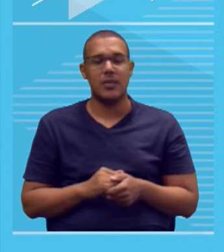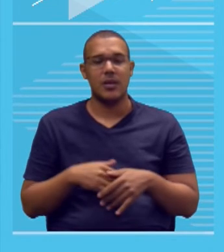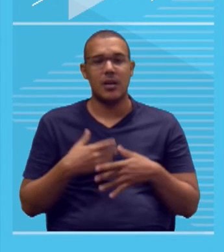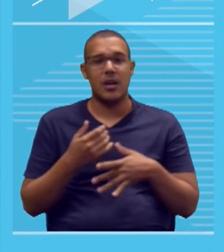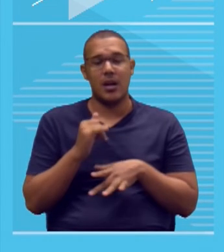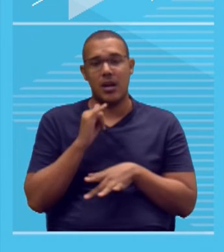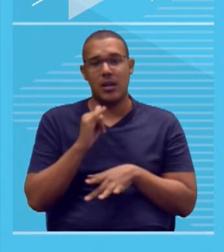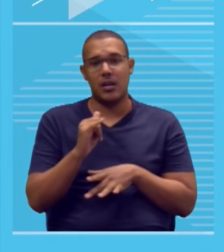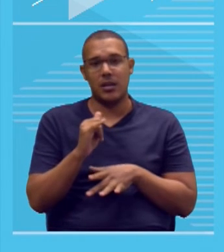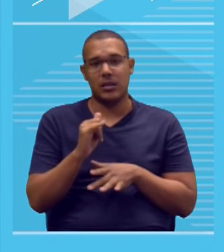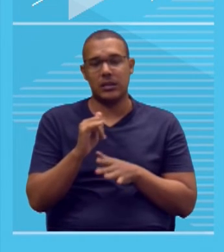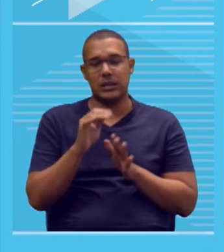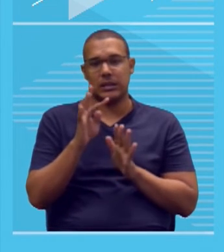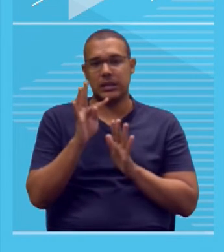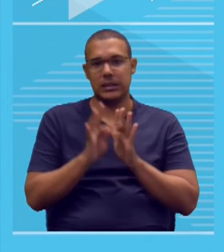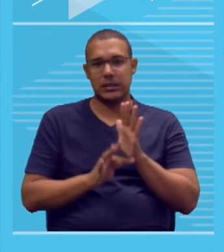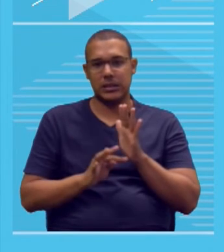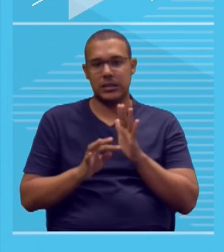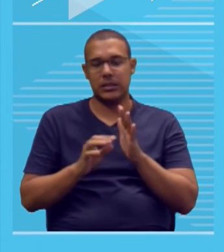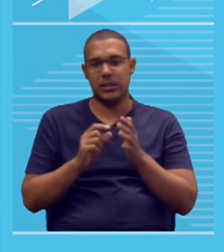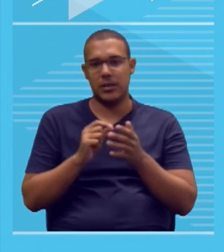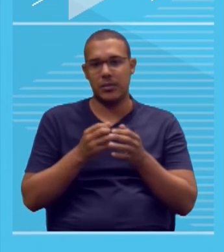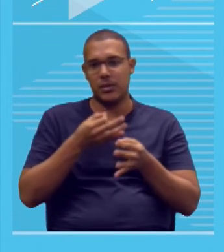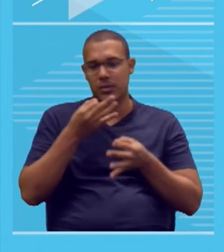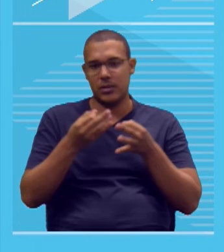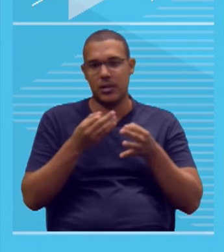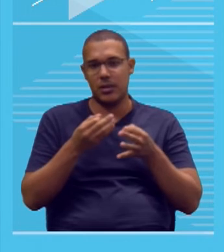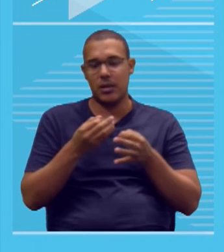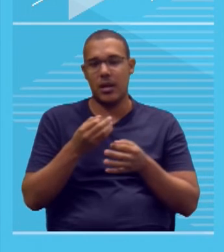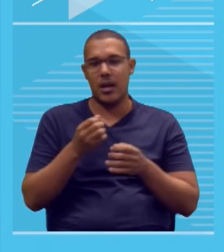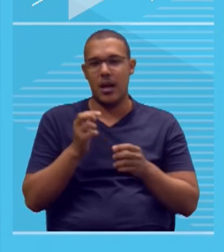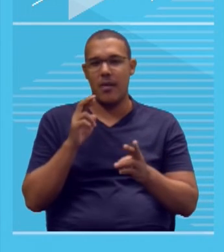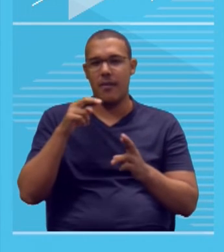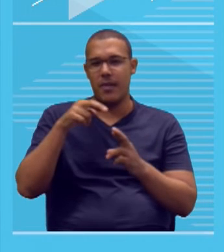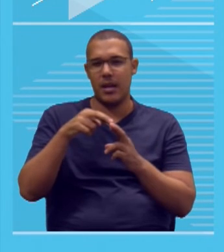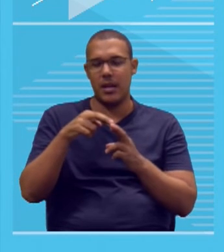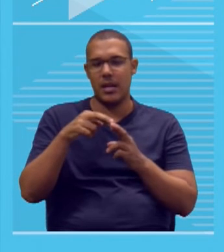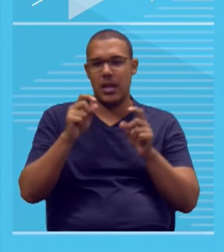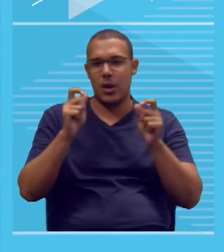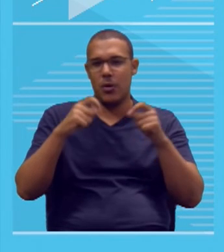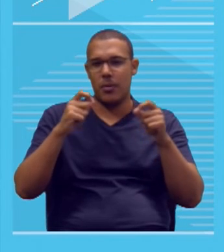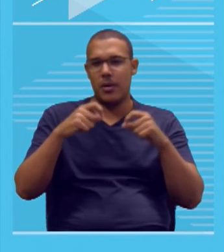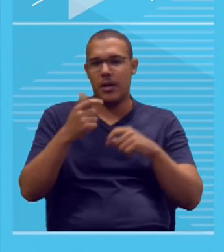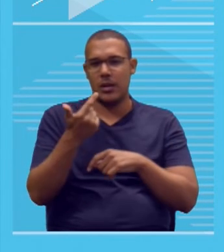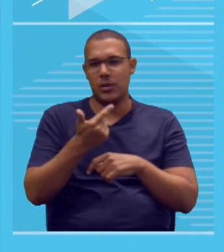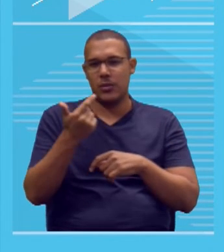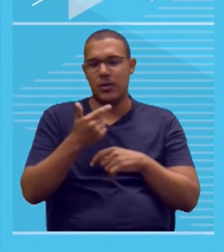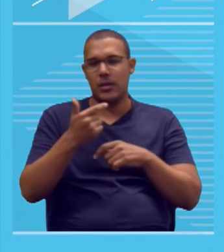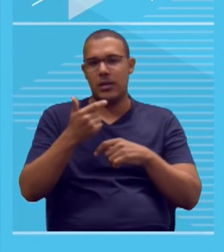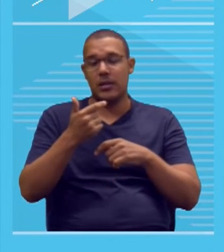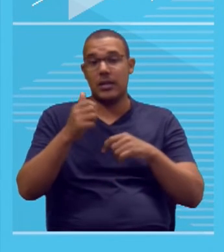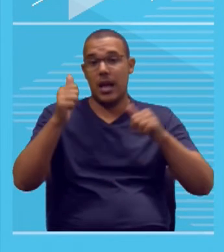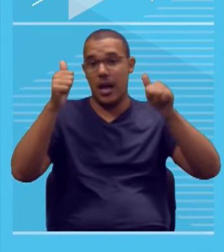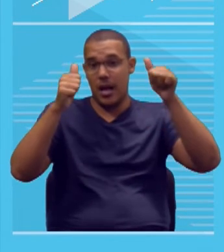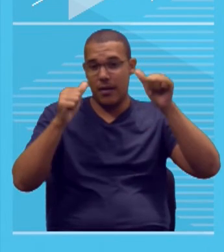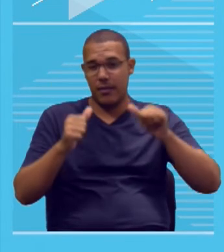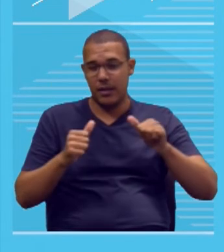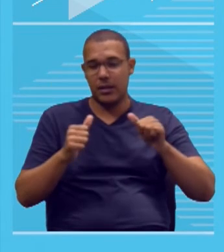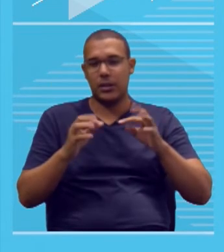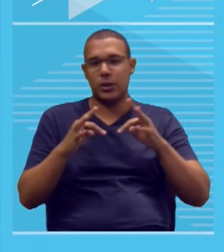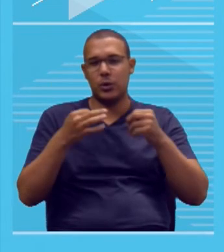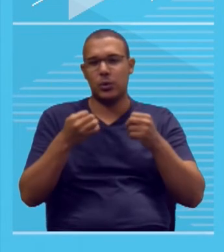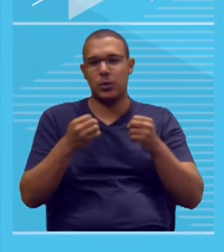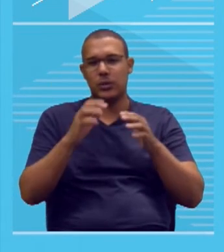texto dissertativo argumentativo, a gente tem uma referência à competência 2, que é a que vai avaliar, nesse caso, todos os elementos